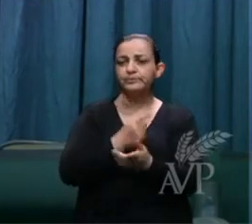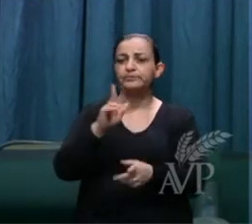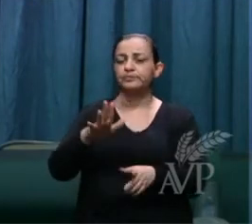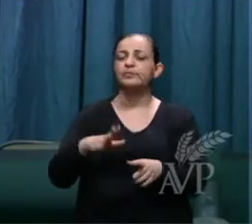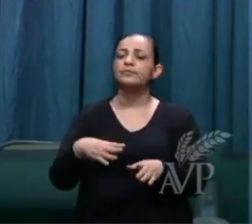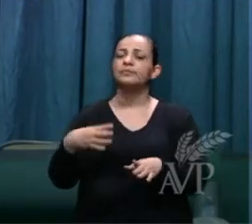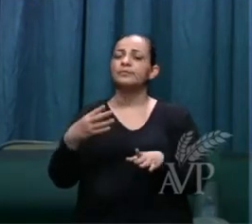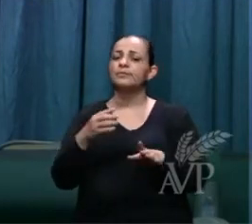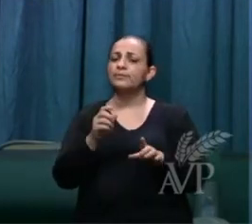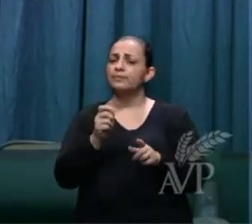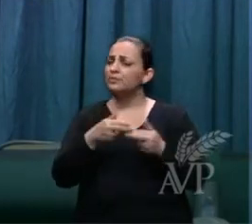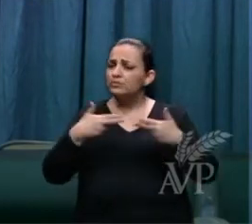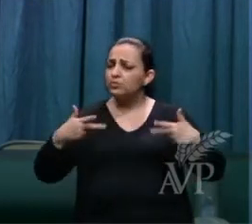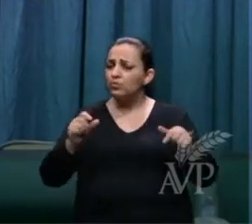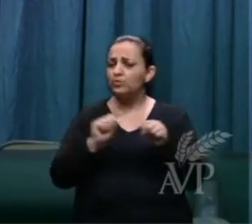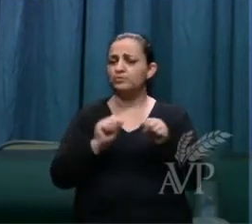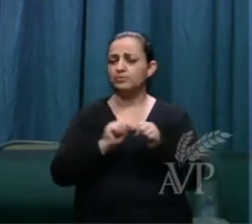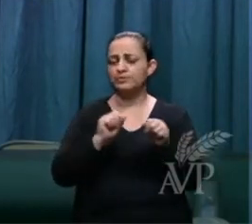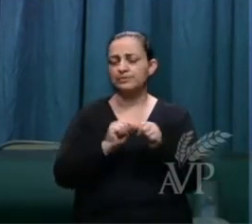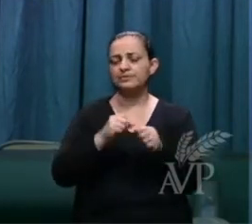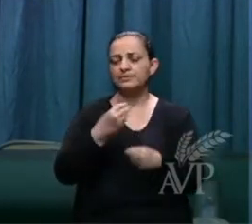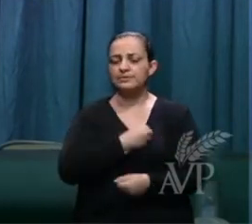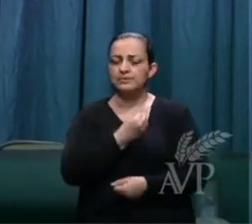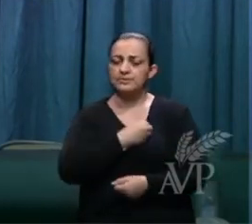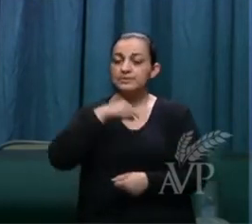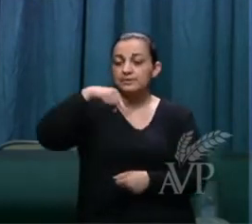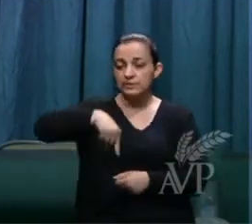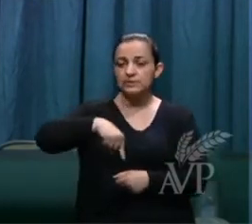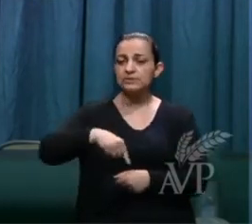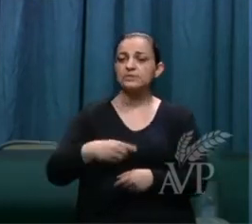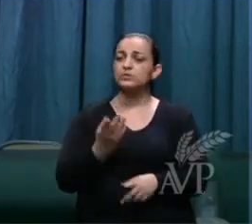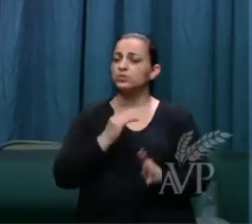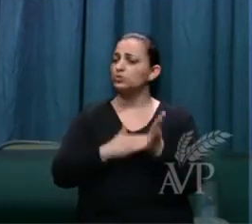atos, é as suas próprias obras.